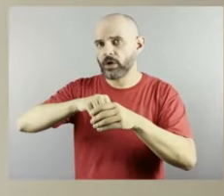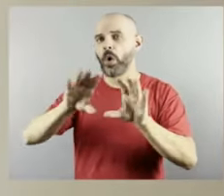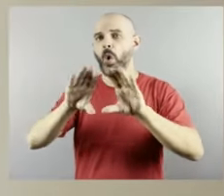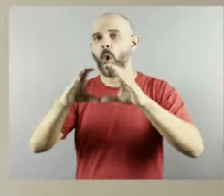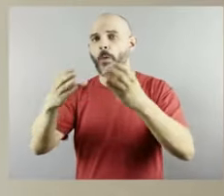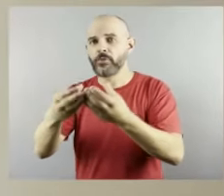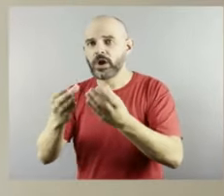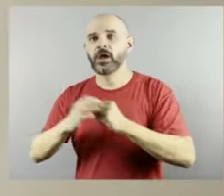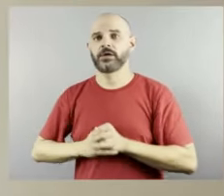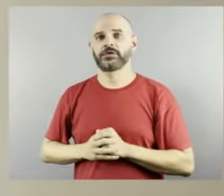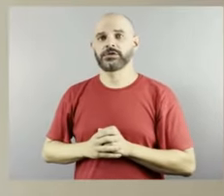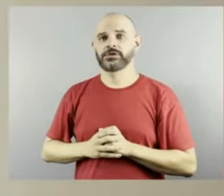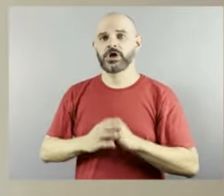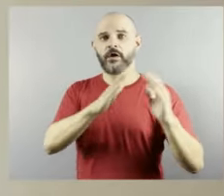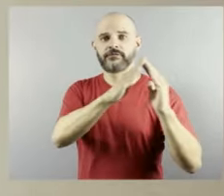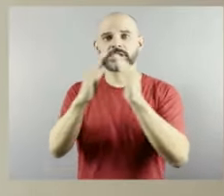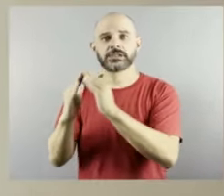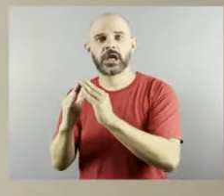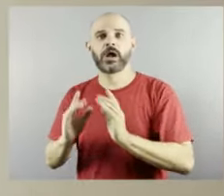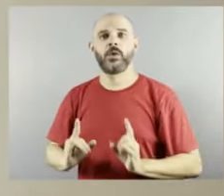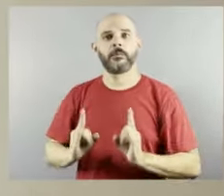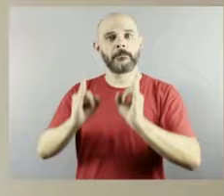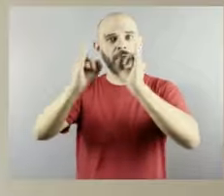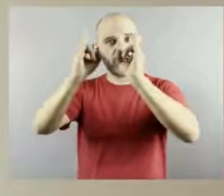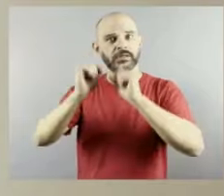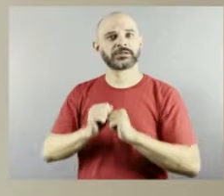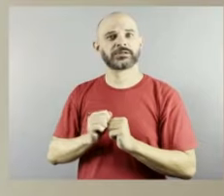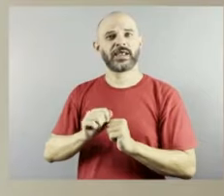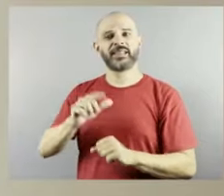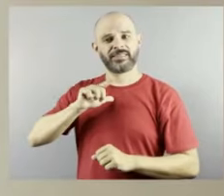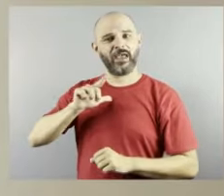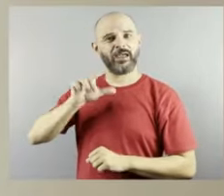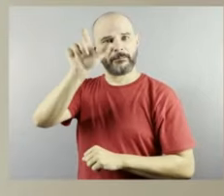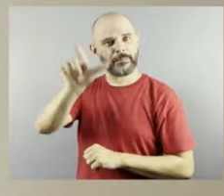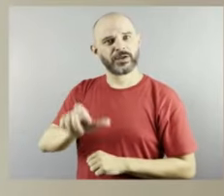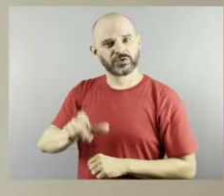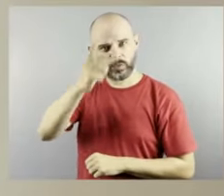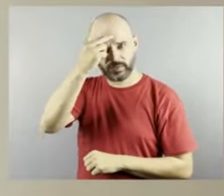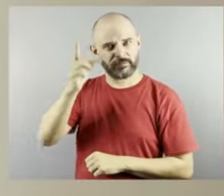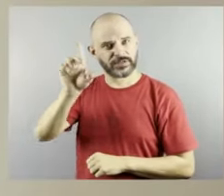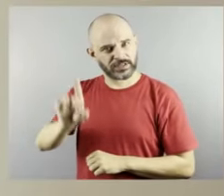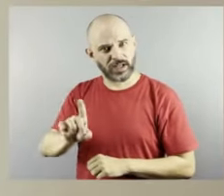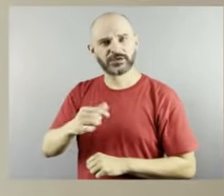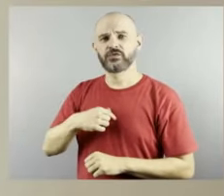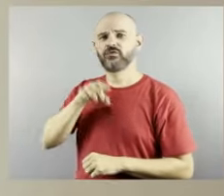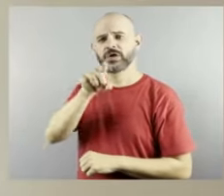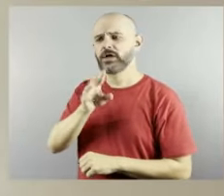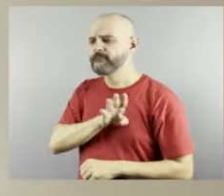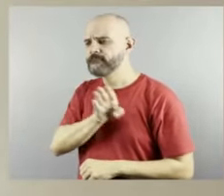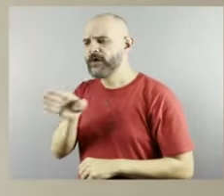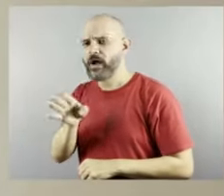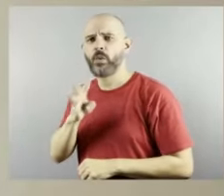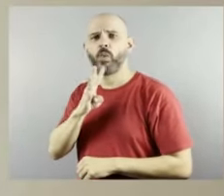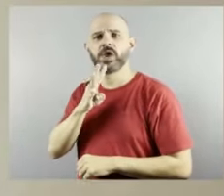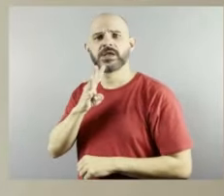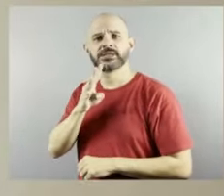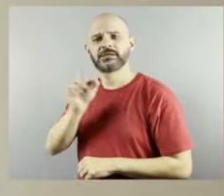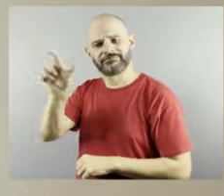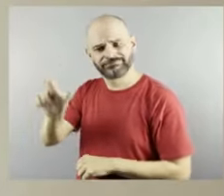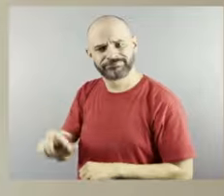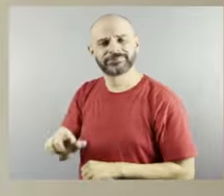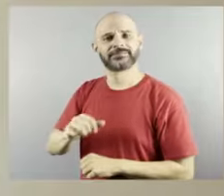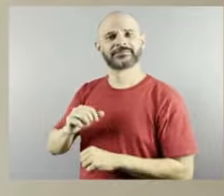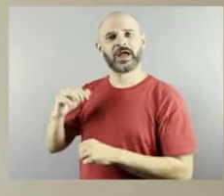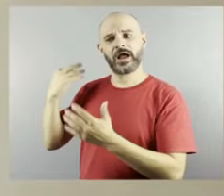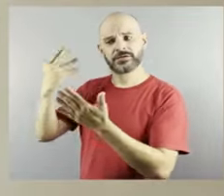pessoa com deficiência procure conhecer a história dela procure saber quem ela é procure levar para tomar um choppinho se é um